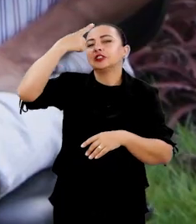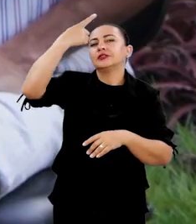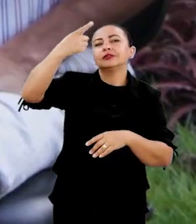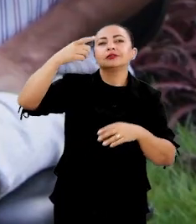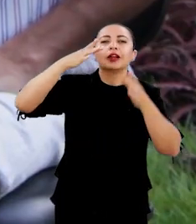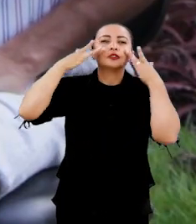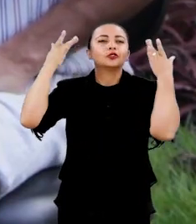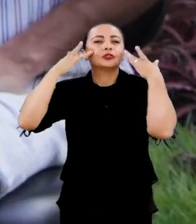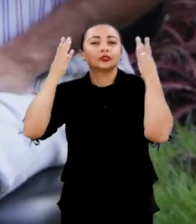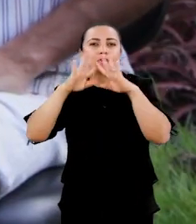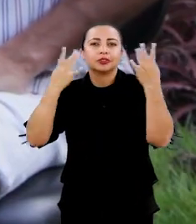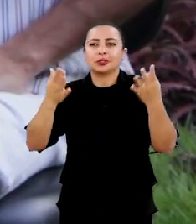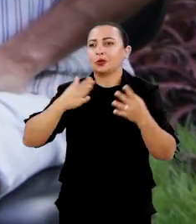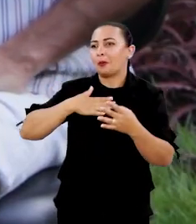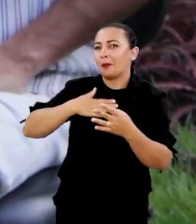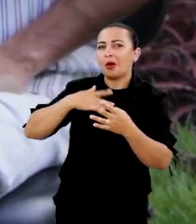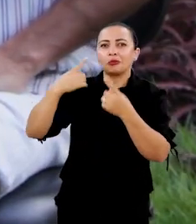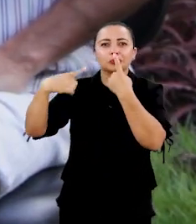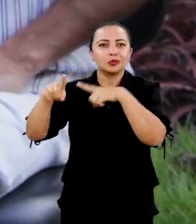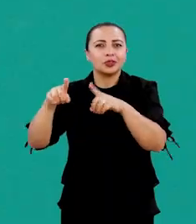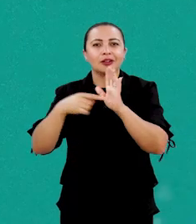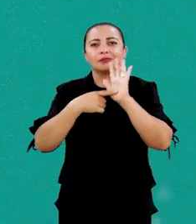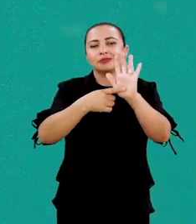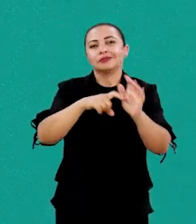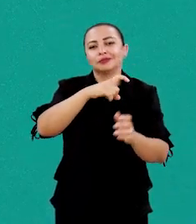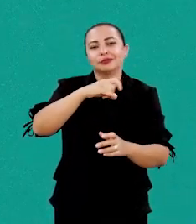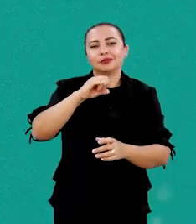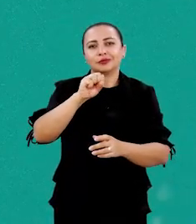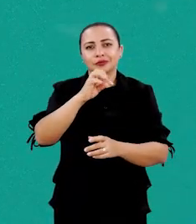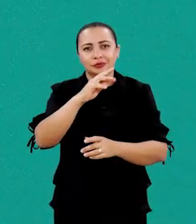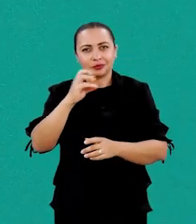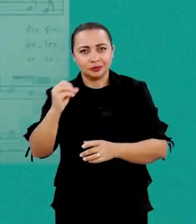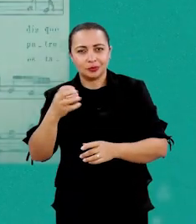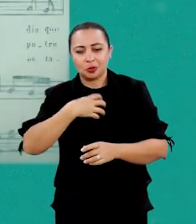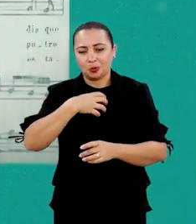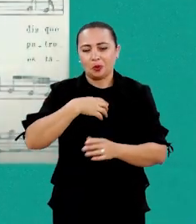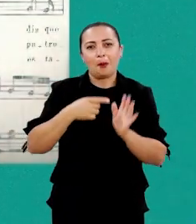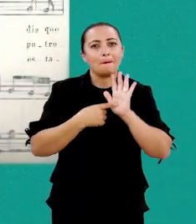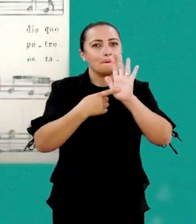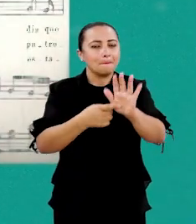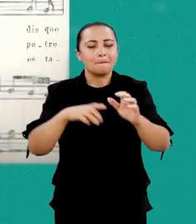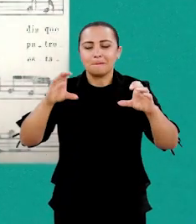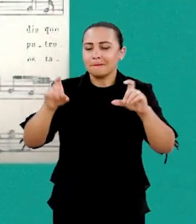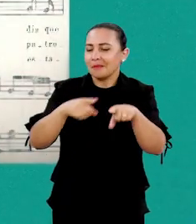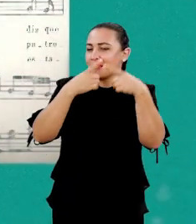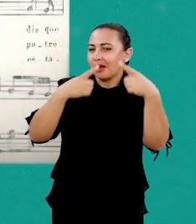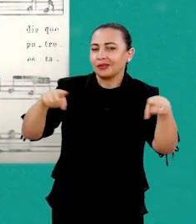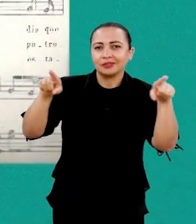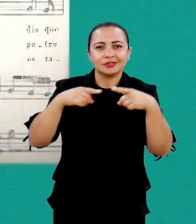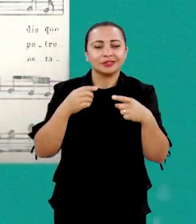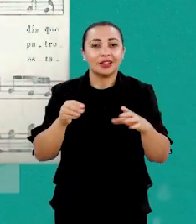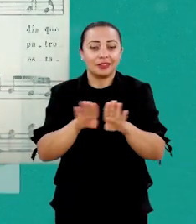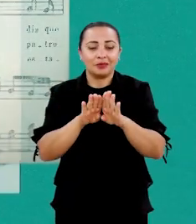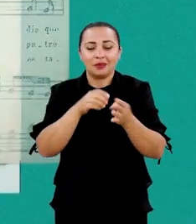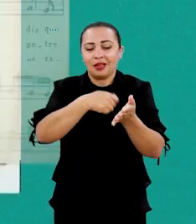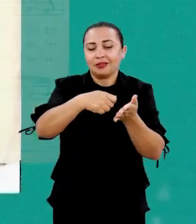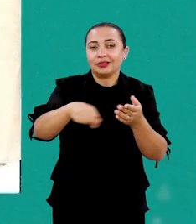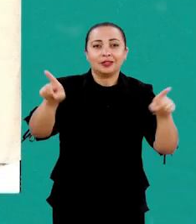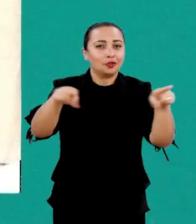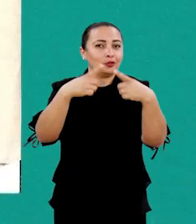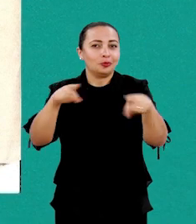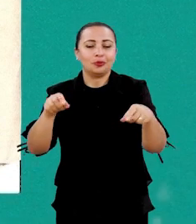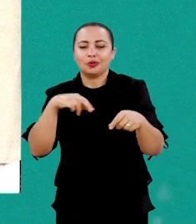essa é ideia do espetáculo tanto do dele quanto do meu apresentar Xisto Bahia apresentar esse cancioneiro apresentar também as